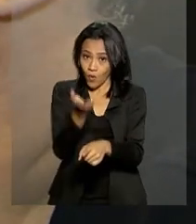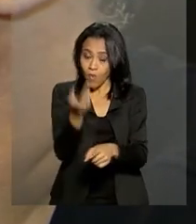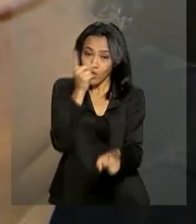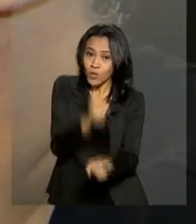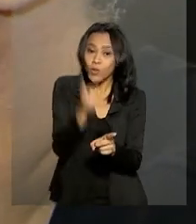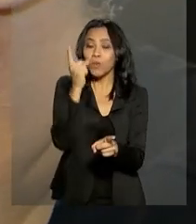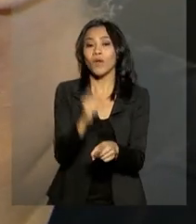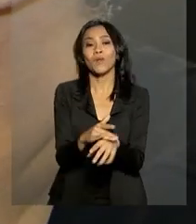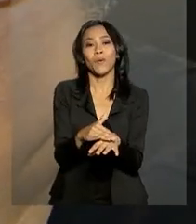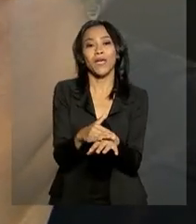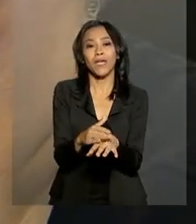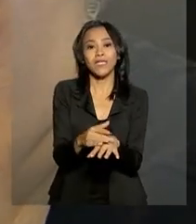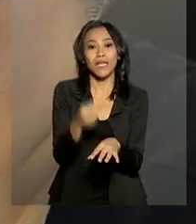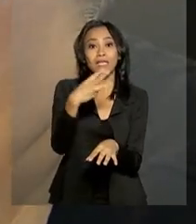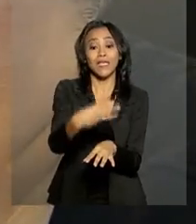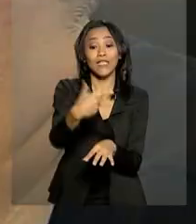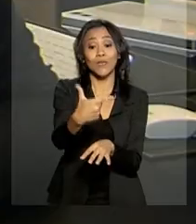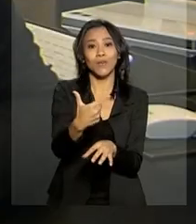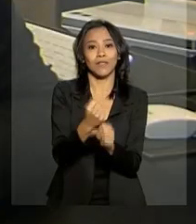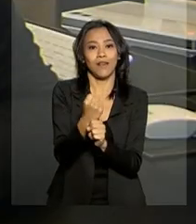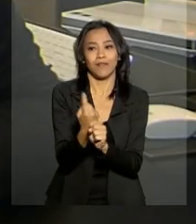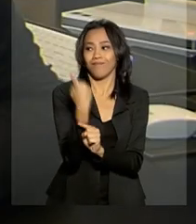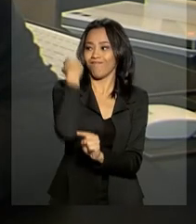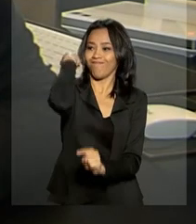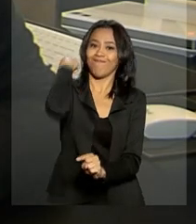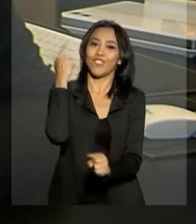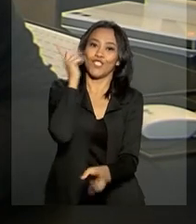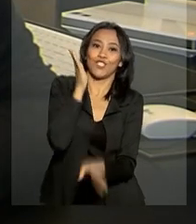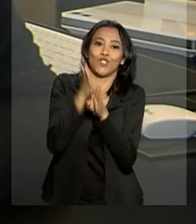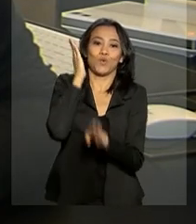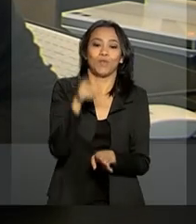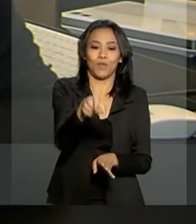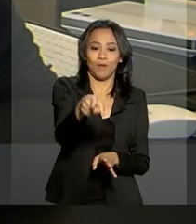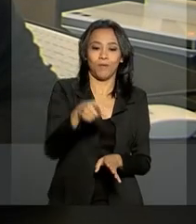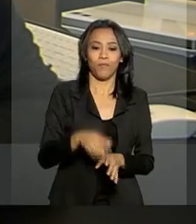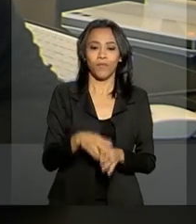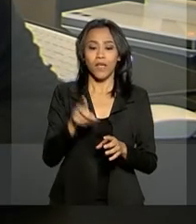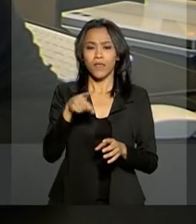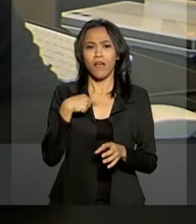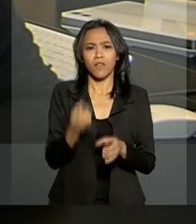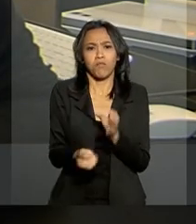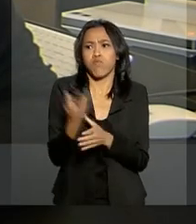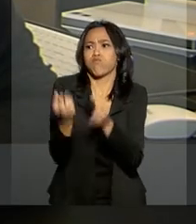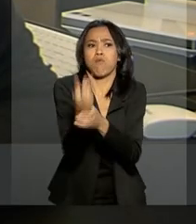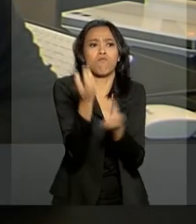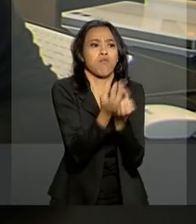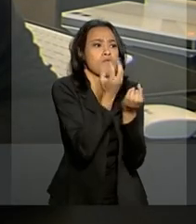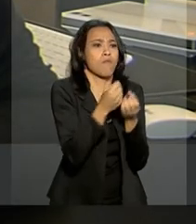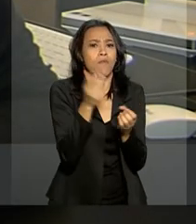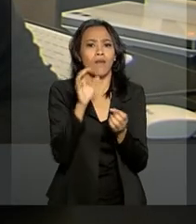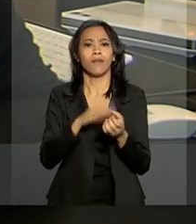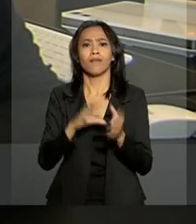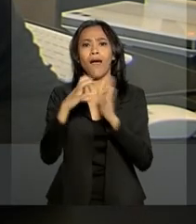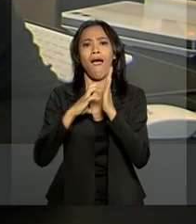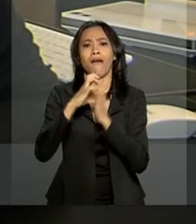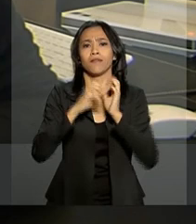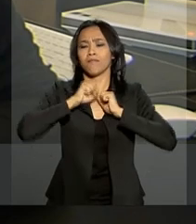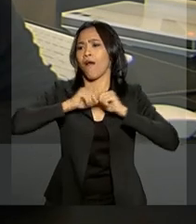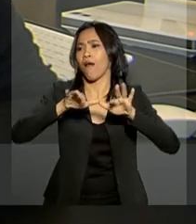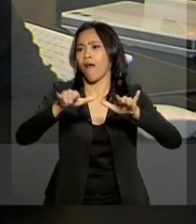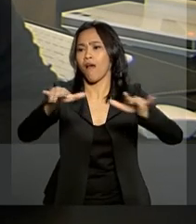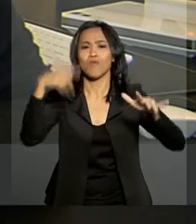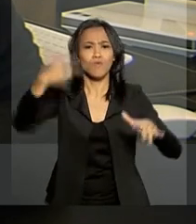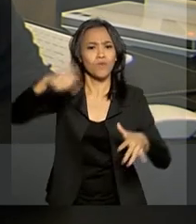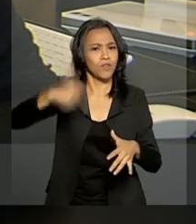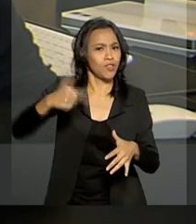descobriu a doença há 32 anos. A gente estava vivendo ali o boom da AIDS, né? Onde não tinha nem a